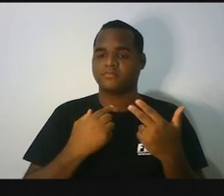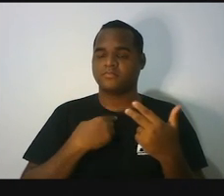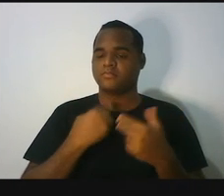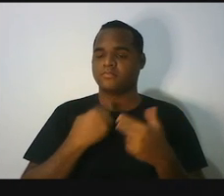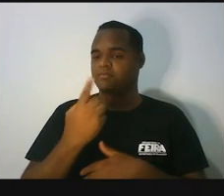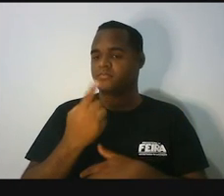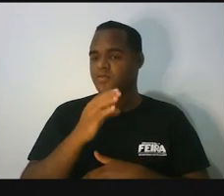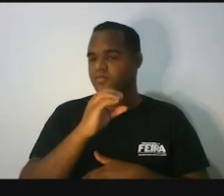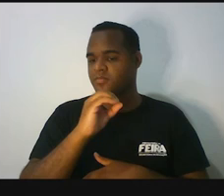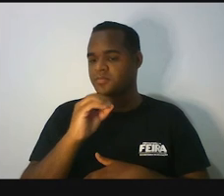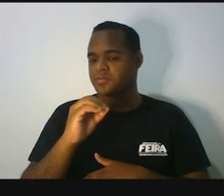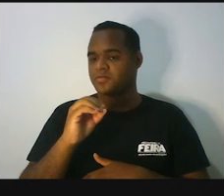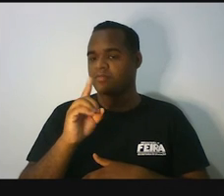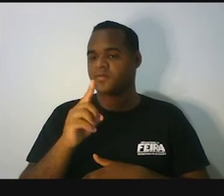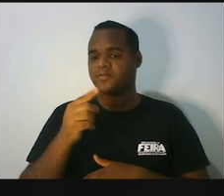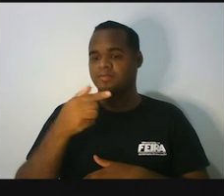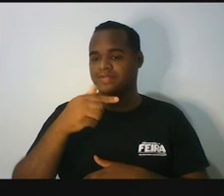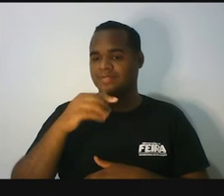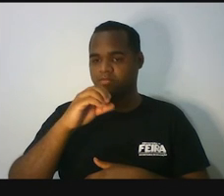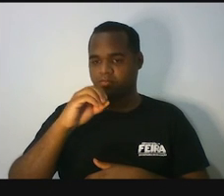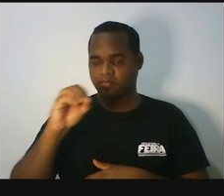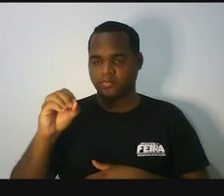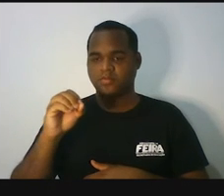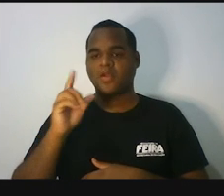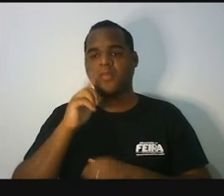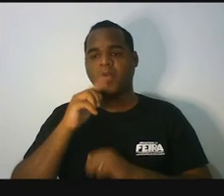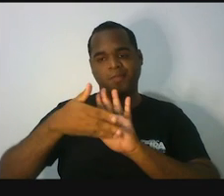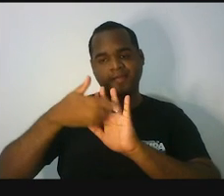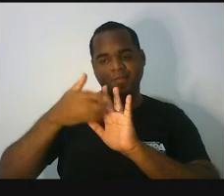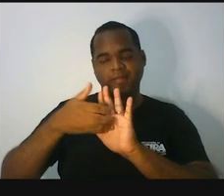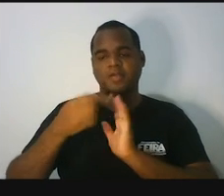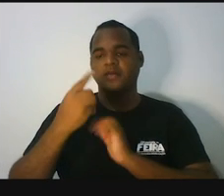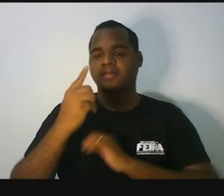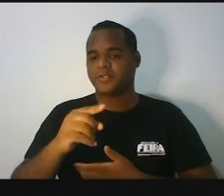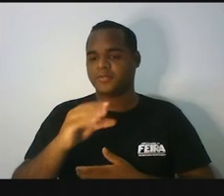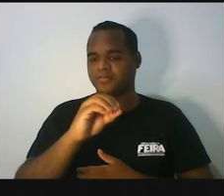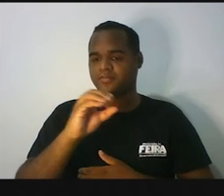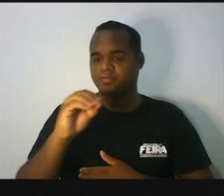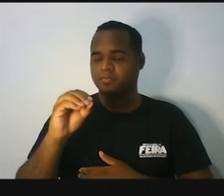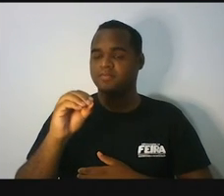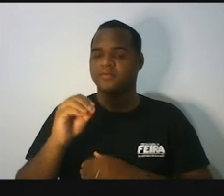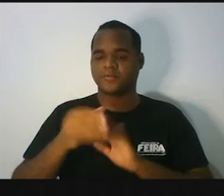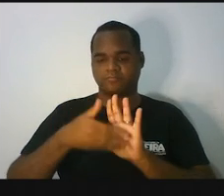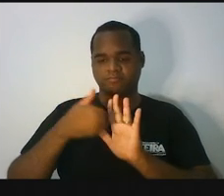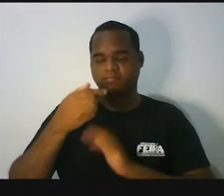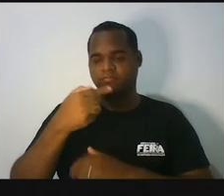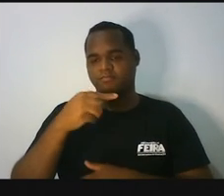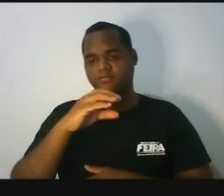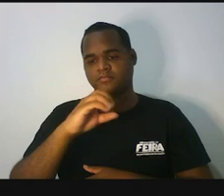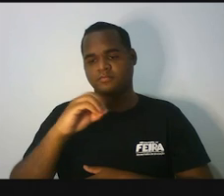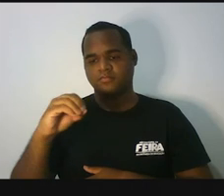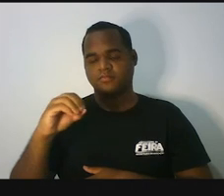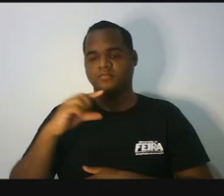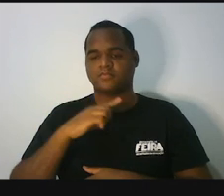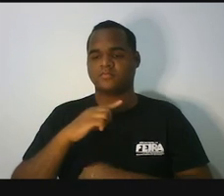tirar 700 gramas de 1000 tira 700 sobra 300